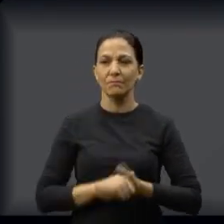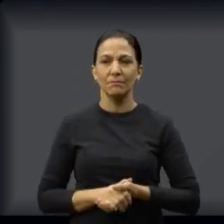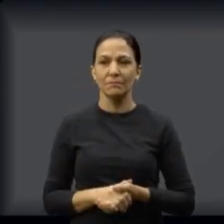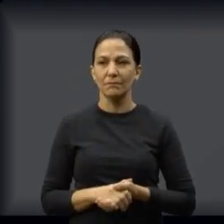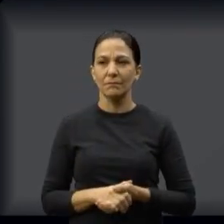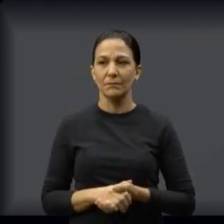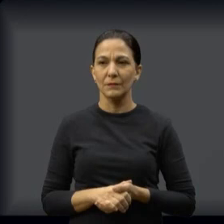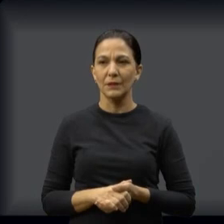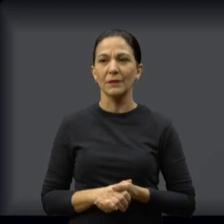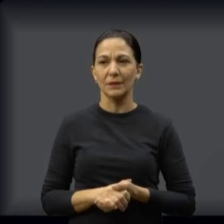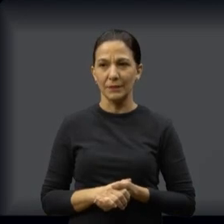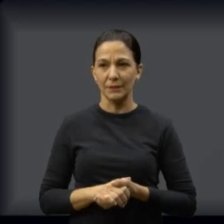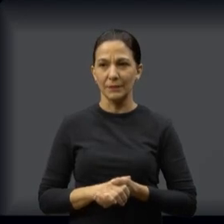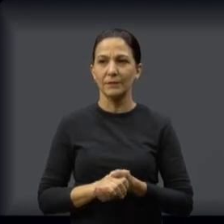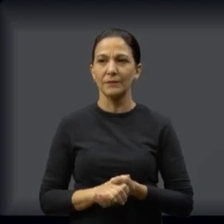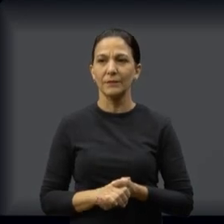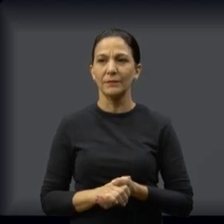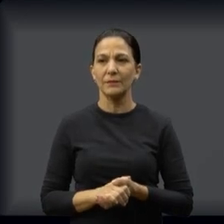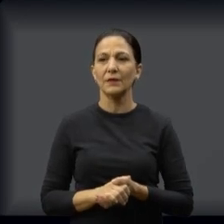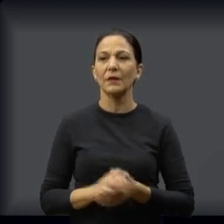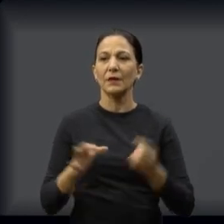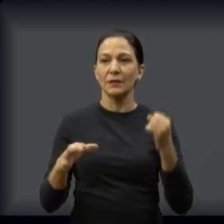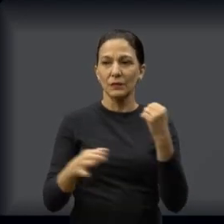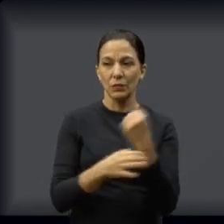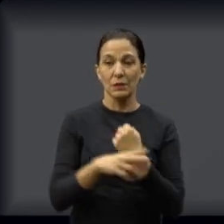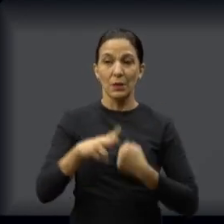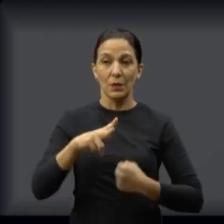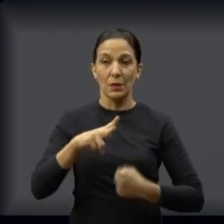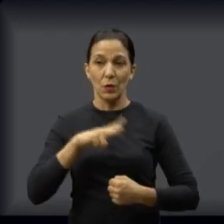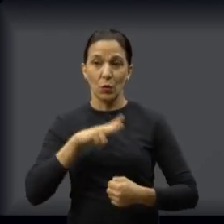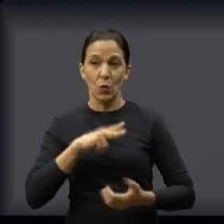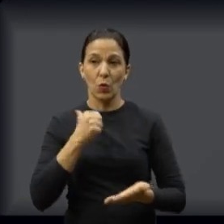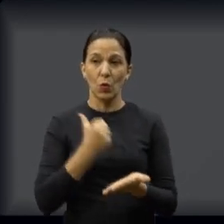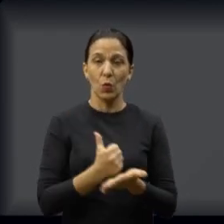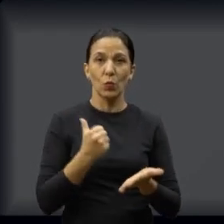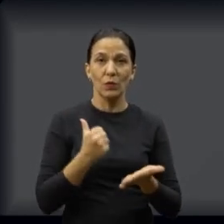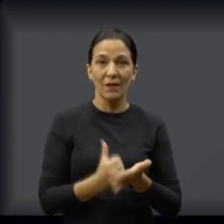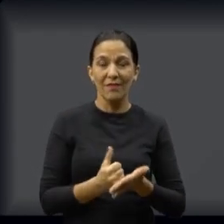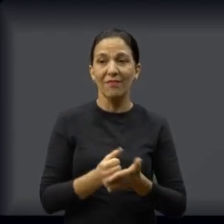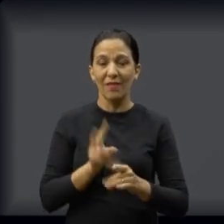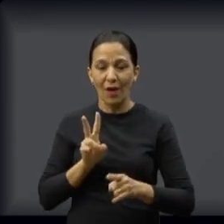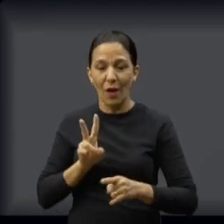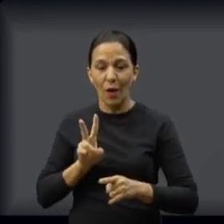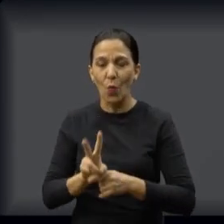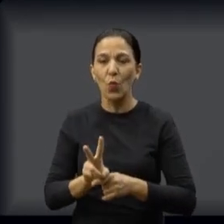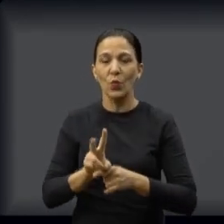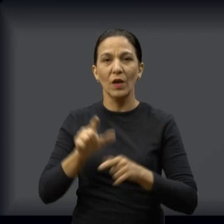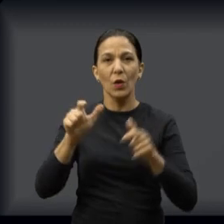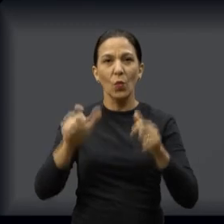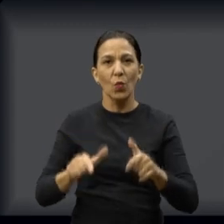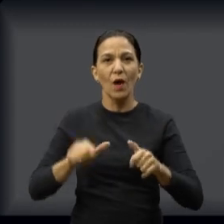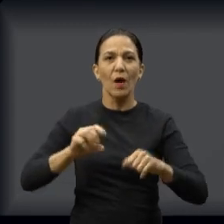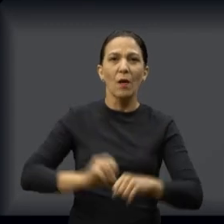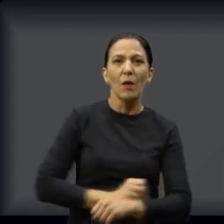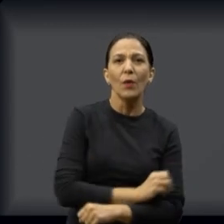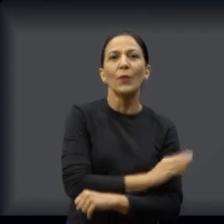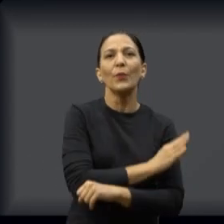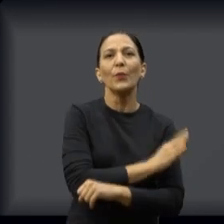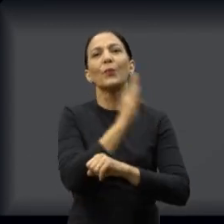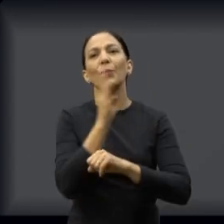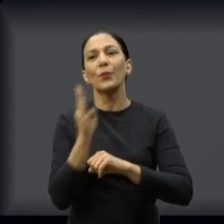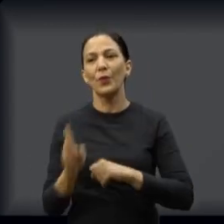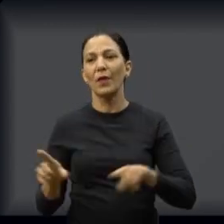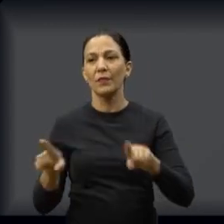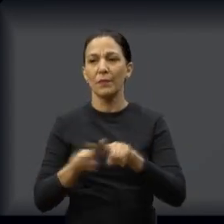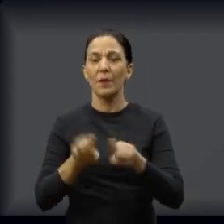aqui, nós conversamos também com a segurança privada que está aqui, e não só a segurança privada, que são 24 horas que elas ficam aqui, mas também a